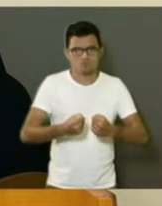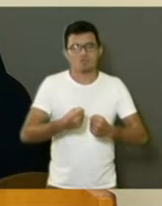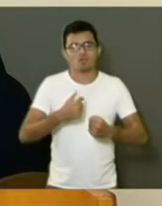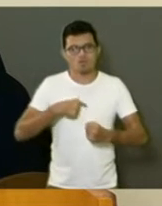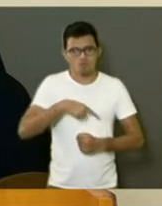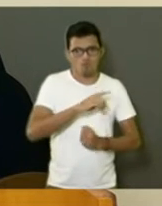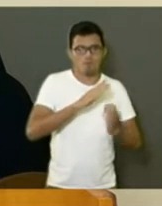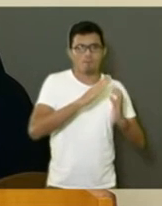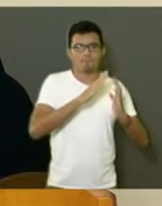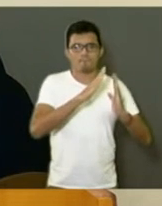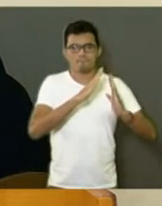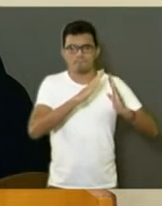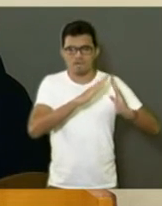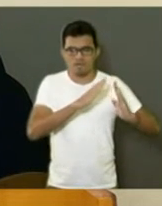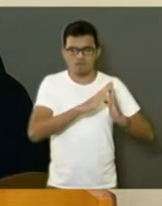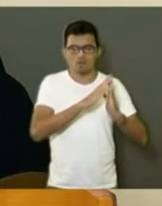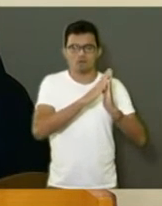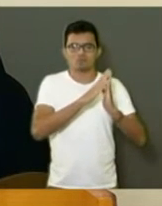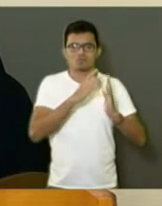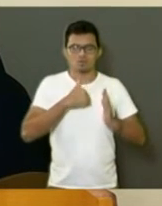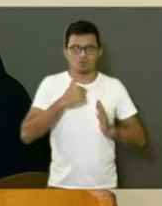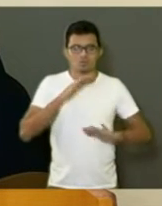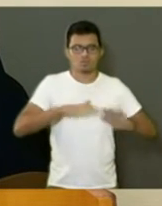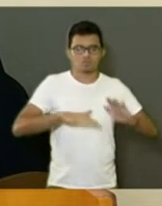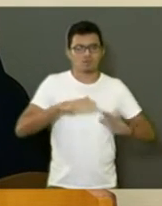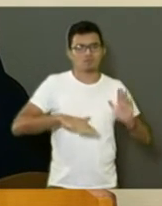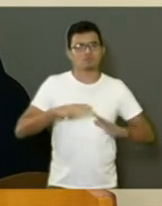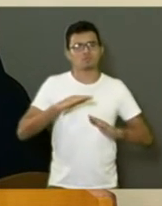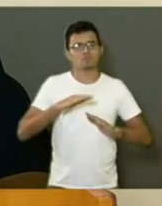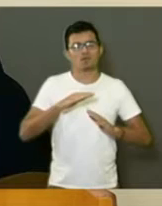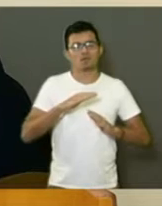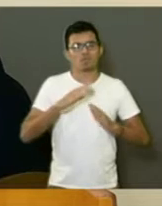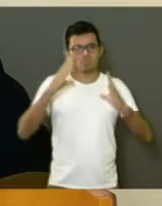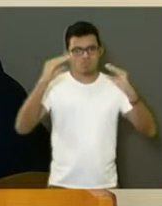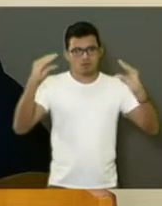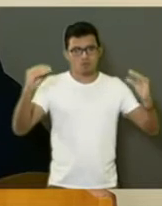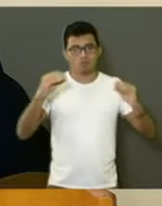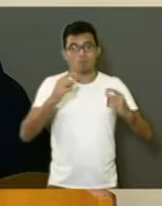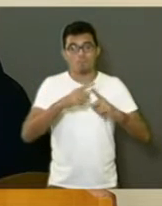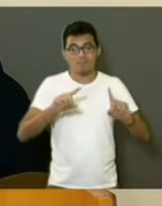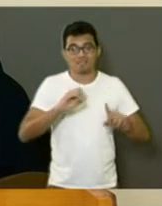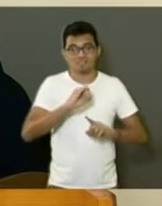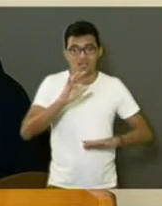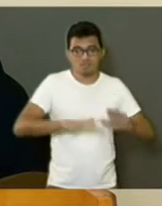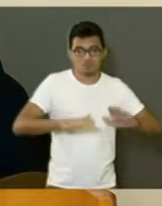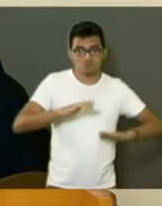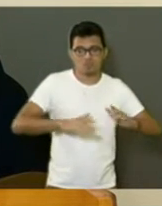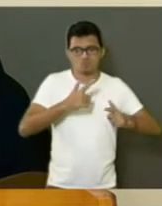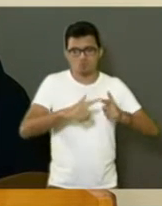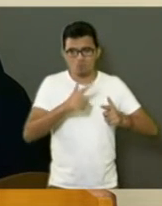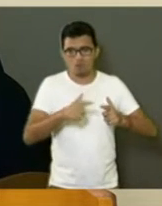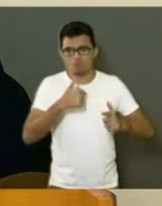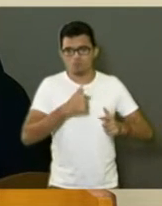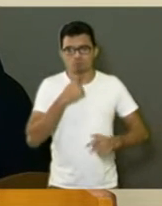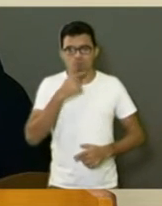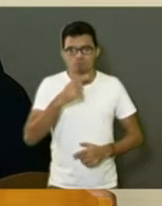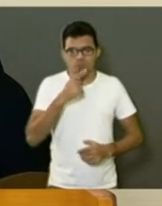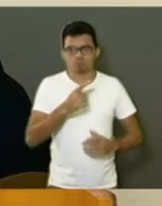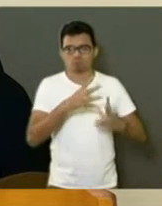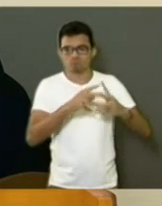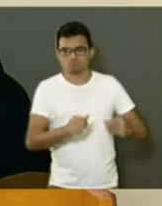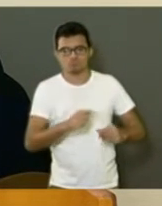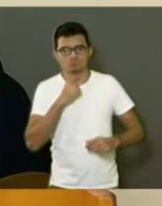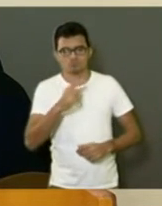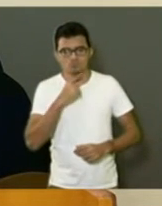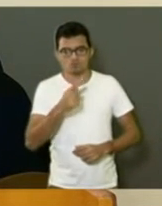vezes não, porque quando eu resolvo, eu consigo dormir, às vezes eu não resolvo, eu não consigo dormir porque eu me preocupo com a população